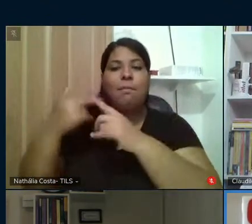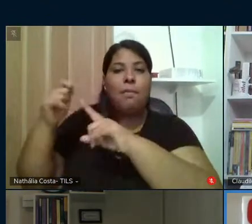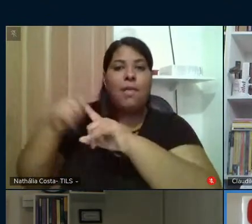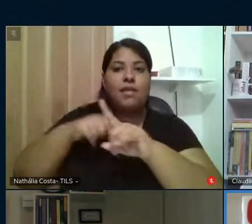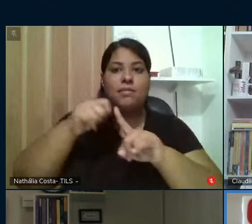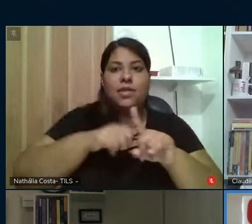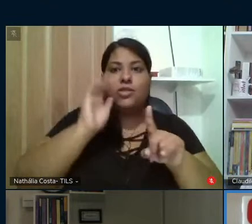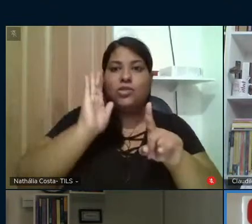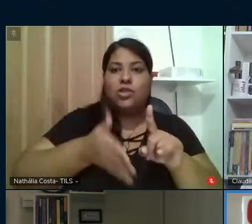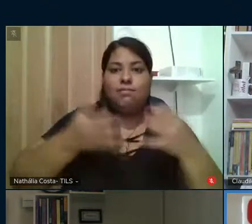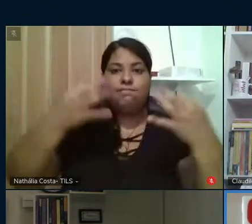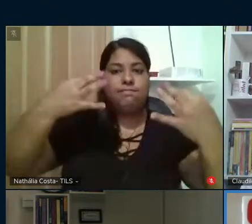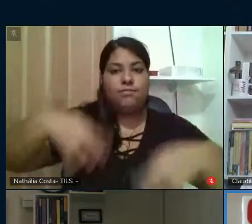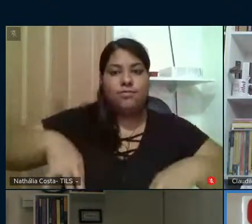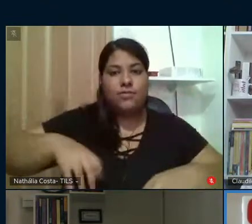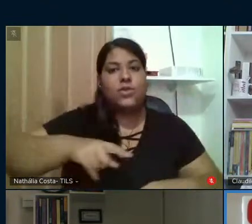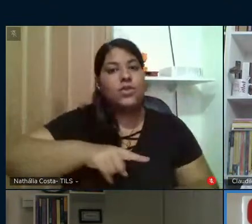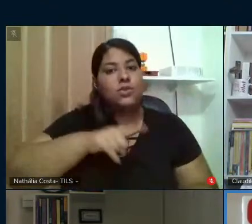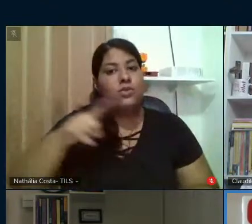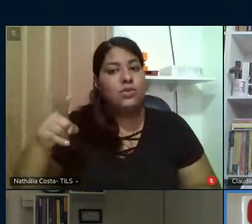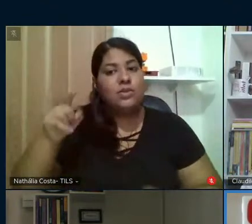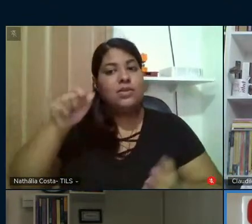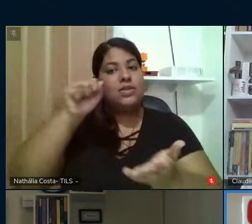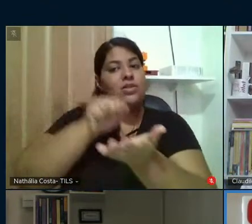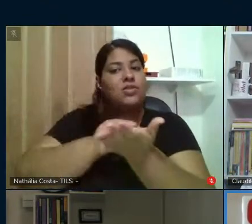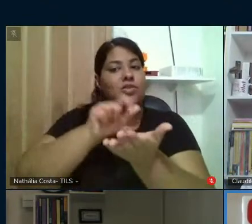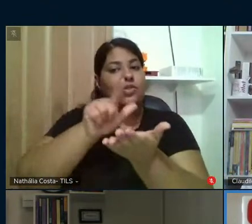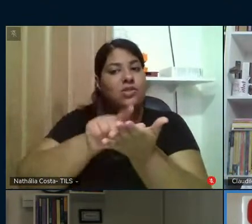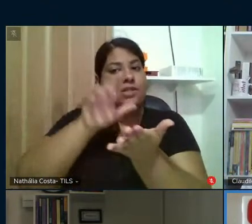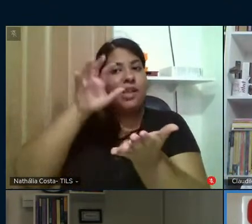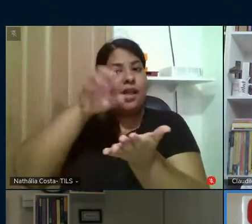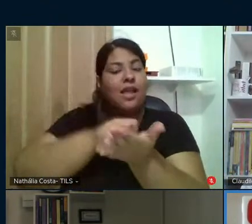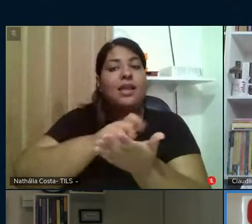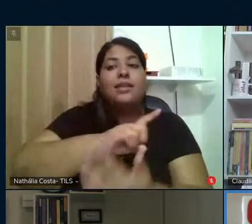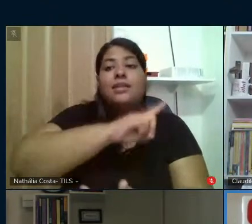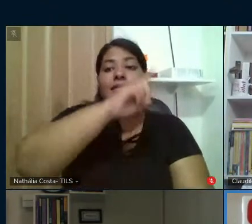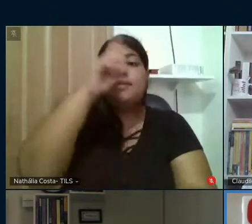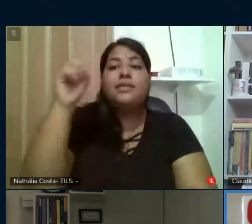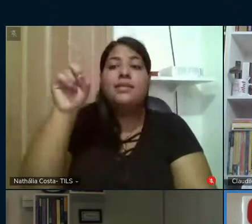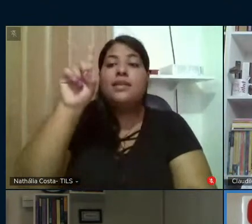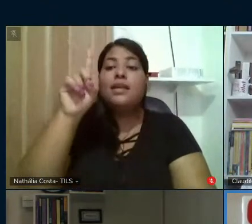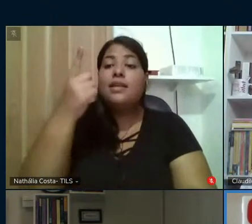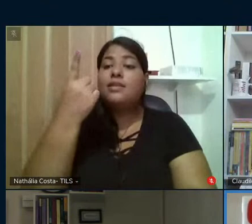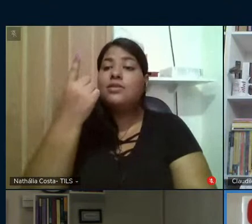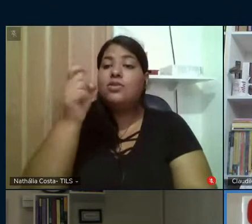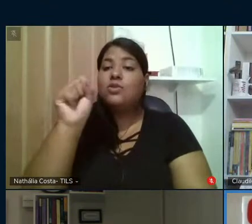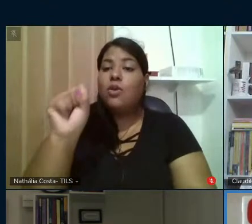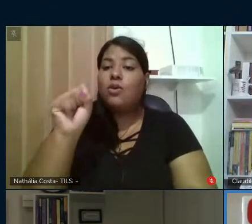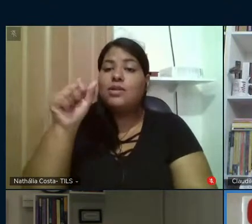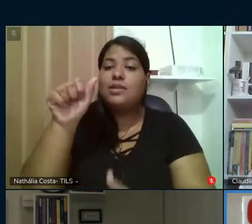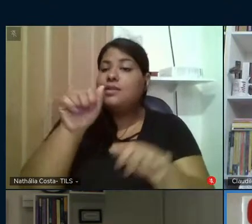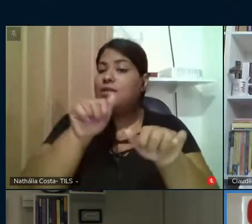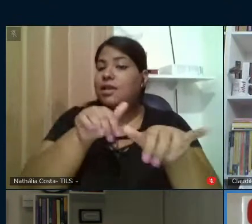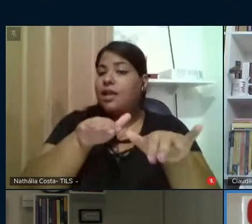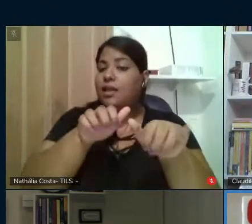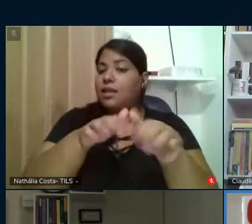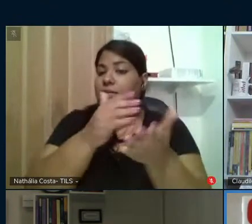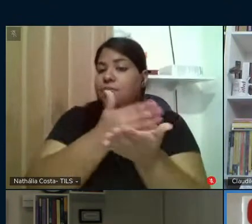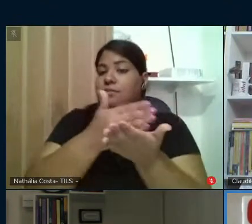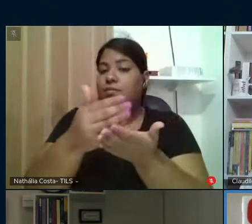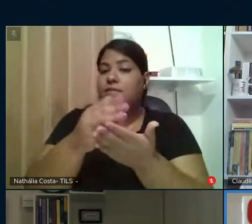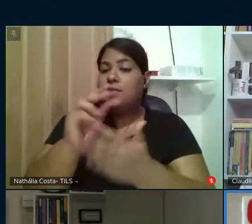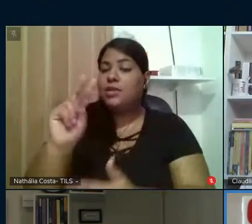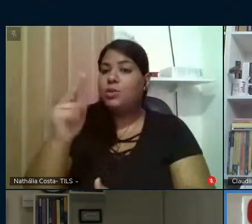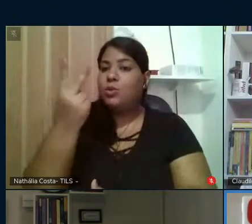está confirmado. Coloquem na agenda de vocês, dia 18 de setembro, a partir das 14